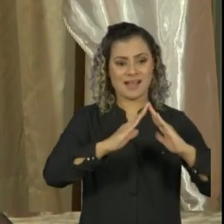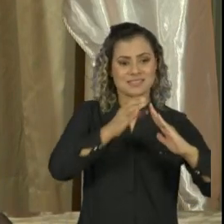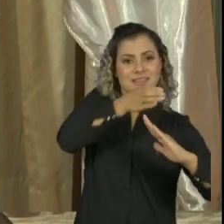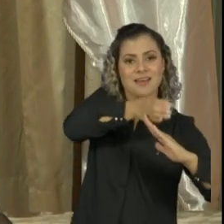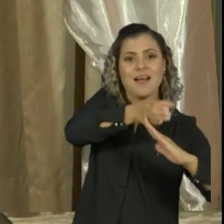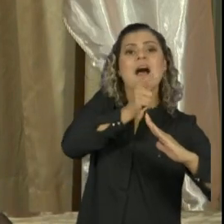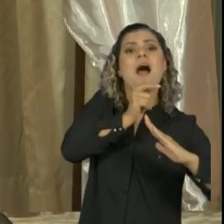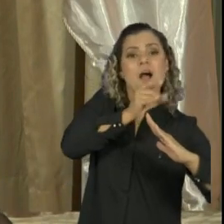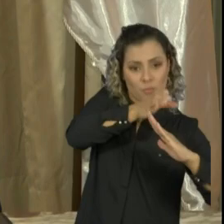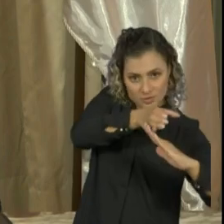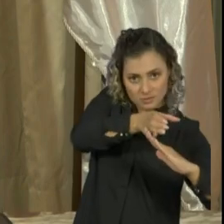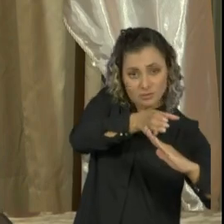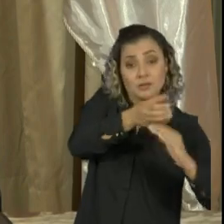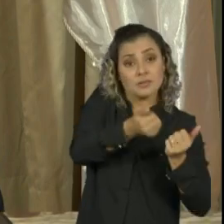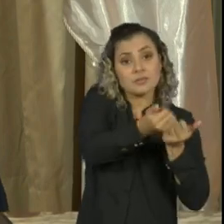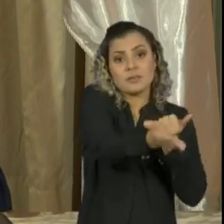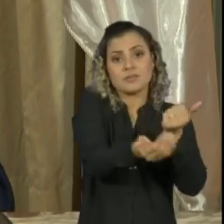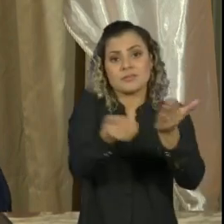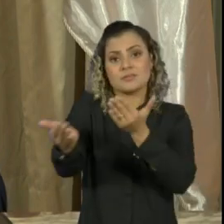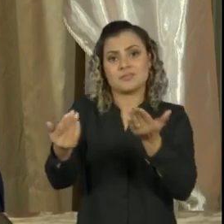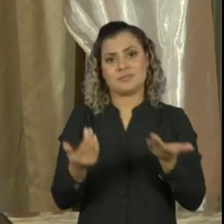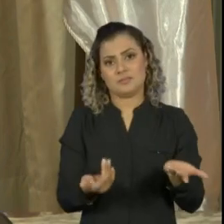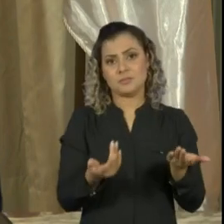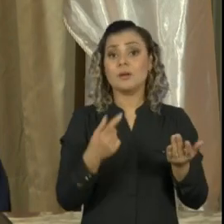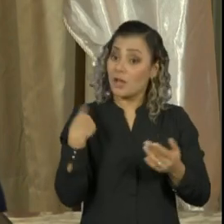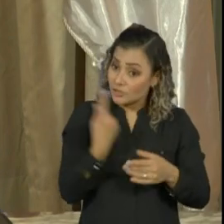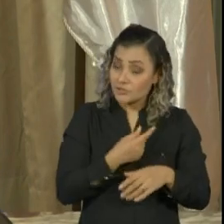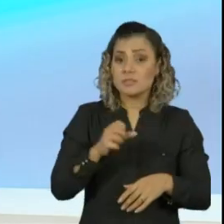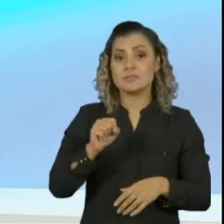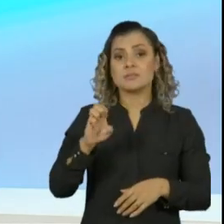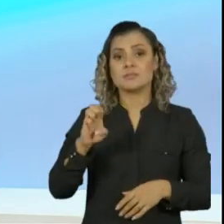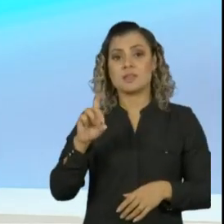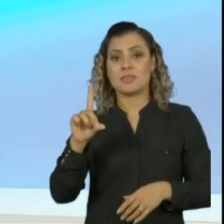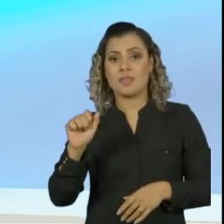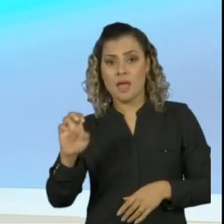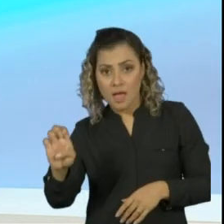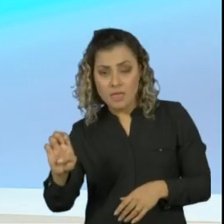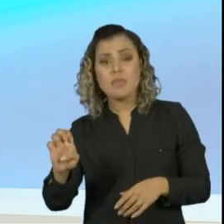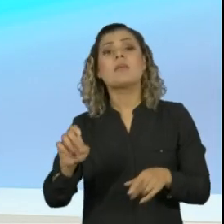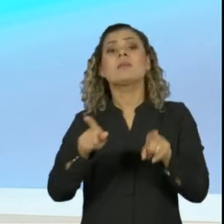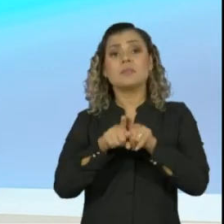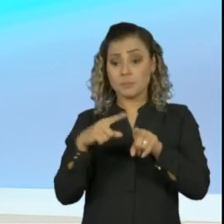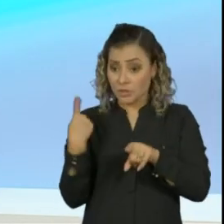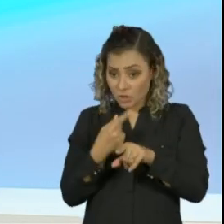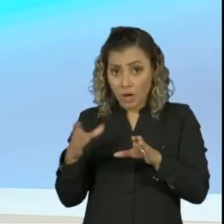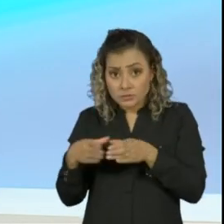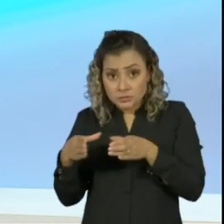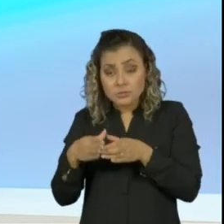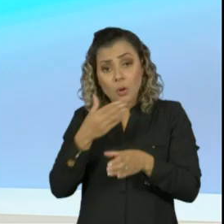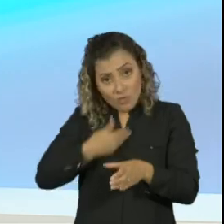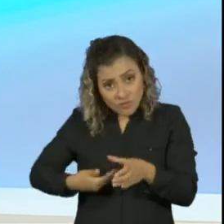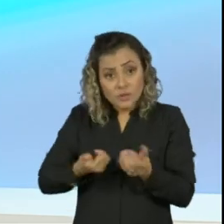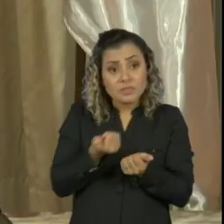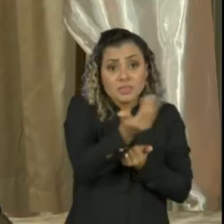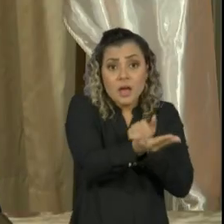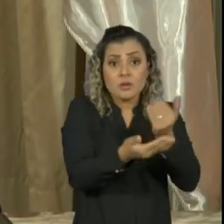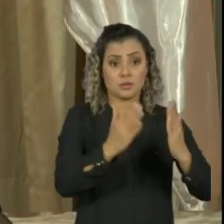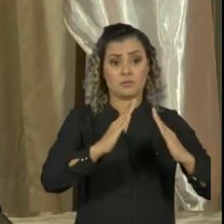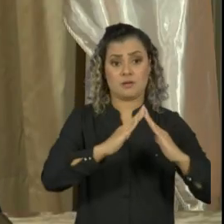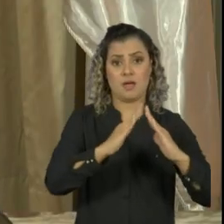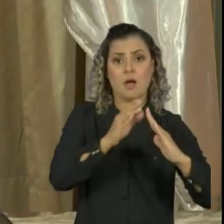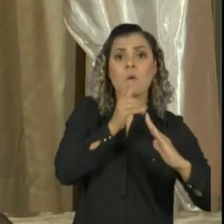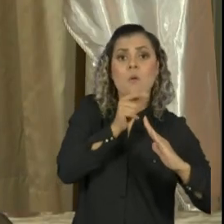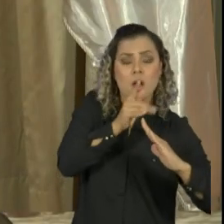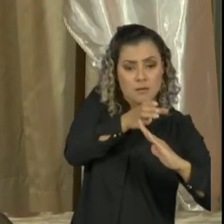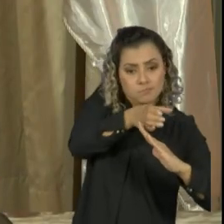comunidades para poder levar água com mangueira, porque a desordem urbana é muito grande, e consegue, assim, atender essa